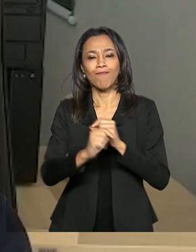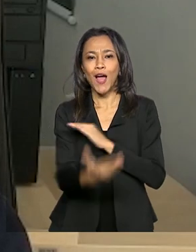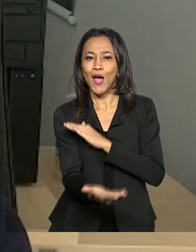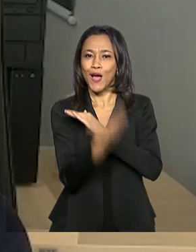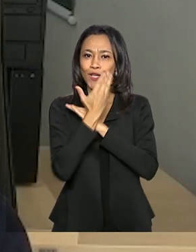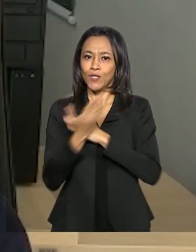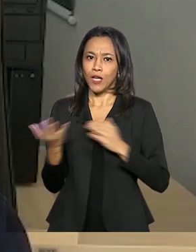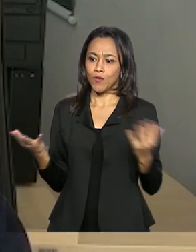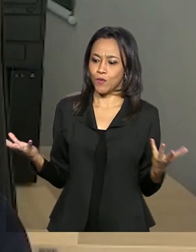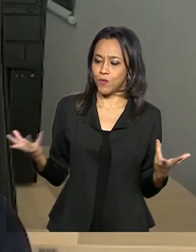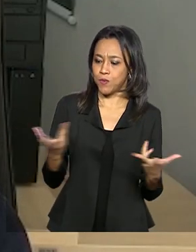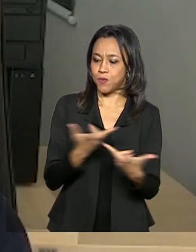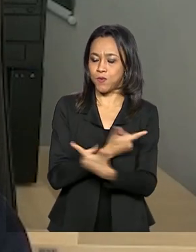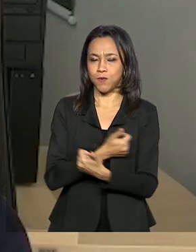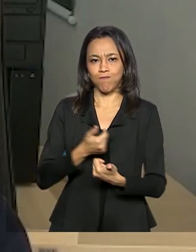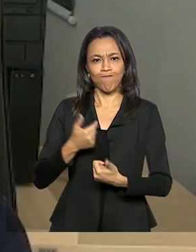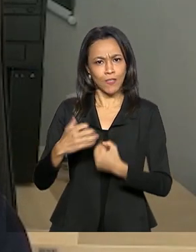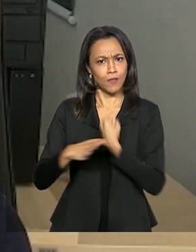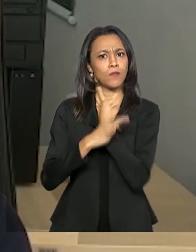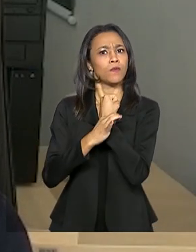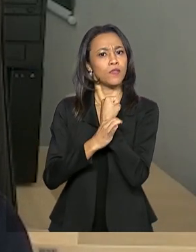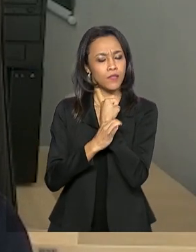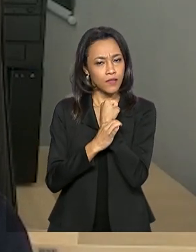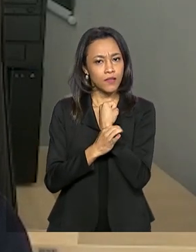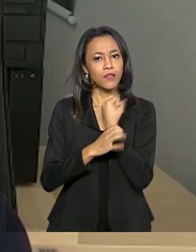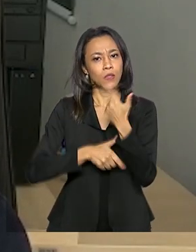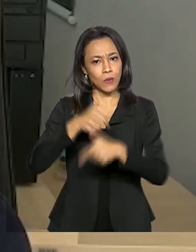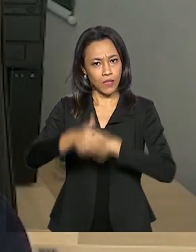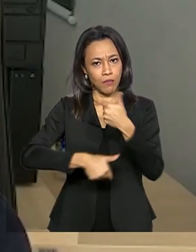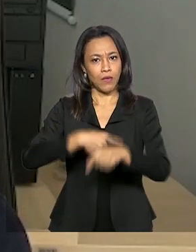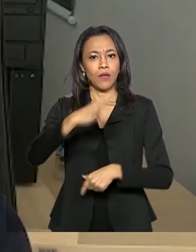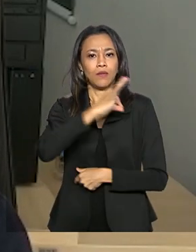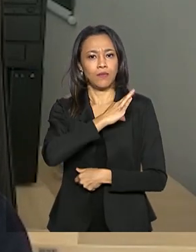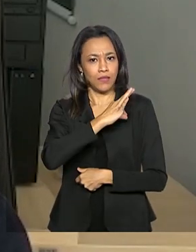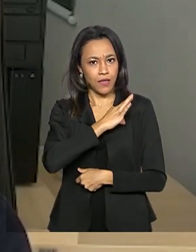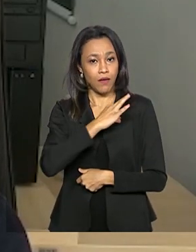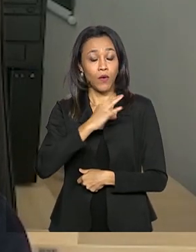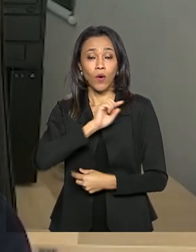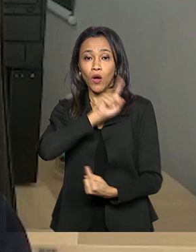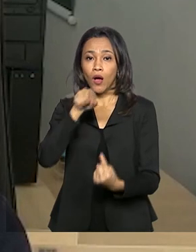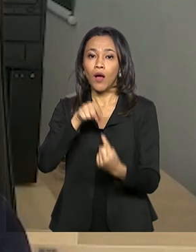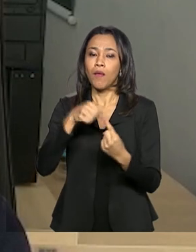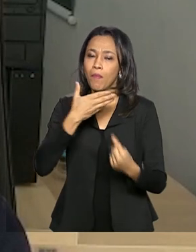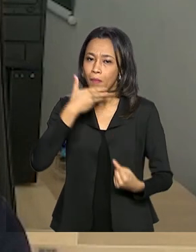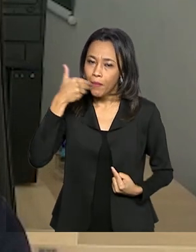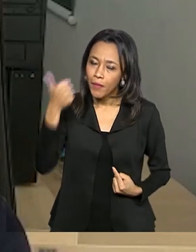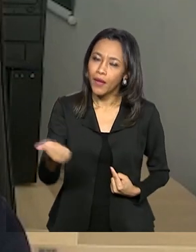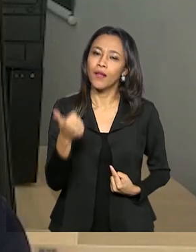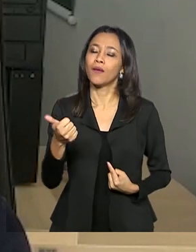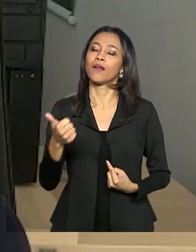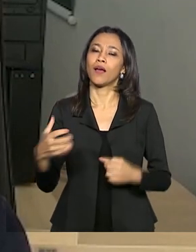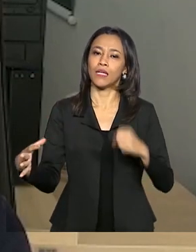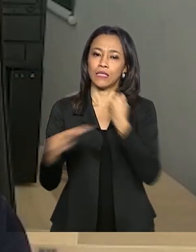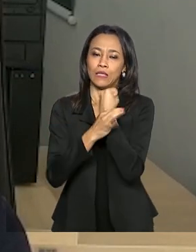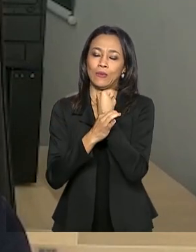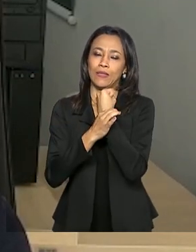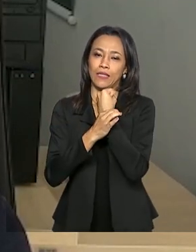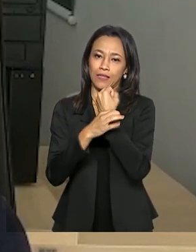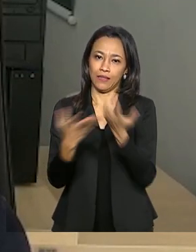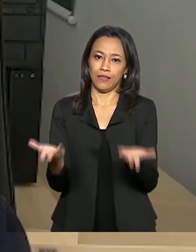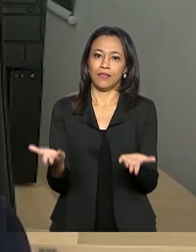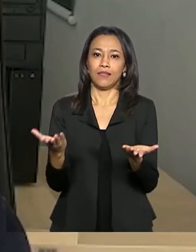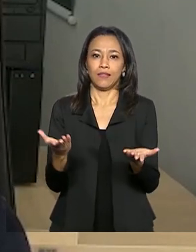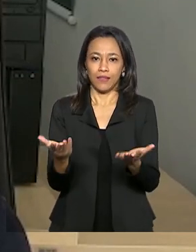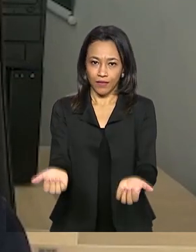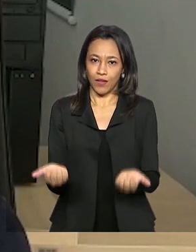velocidade, uma maior segurança no trabalho policial, de modo a melhorar o serviço de segurança pública prestado pela